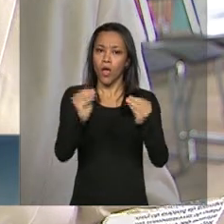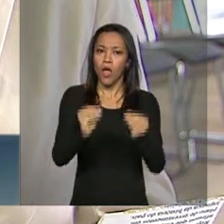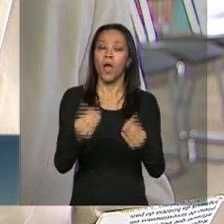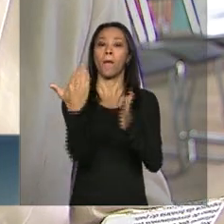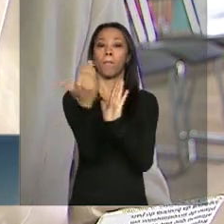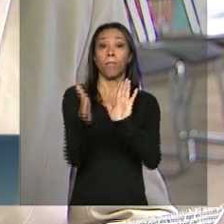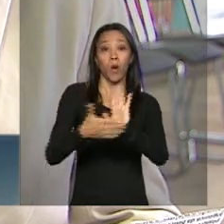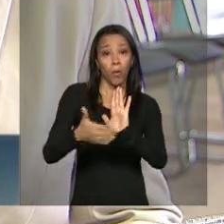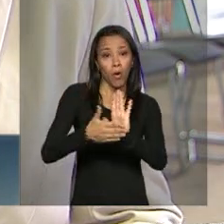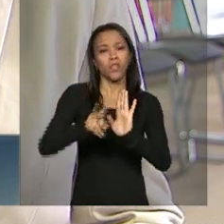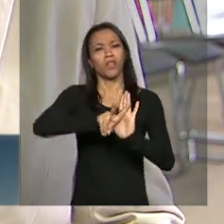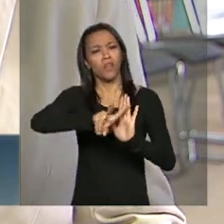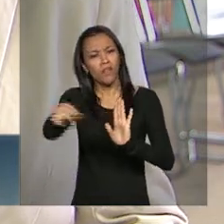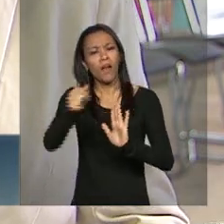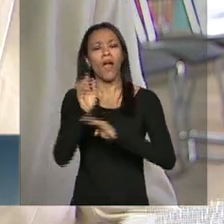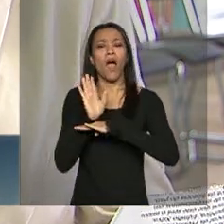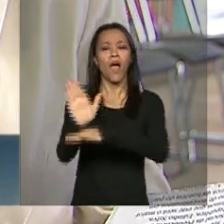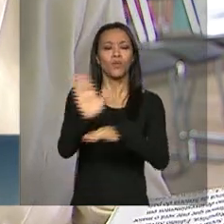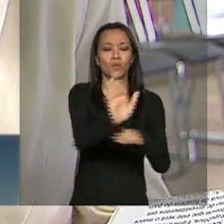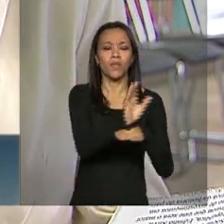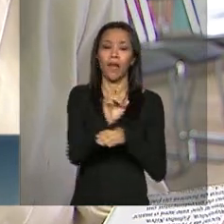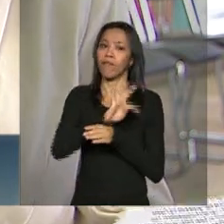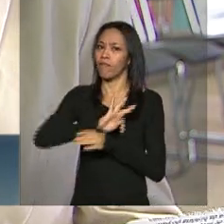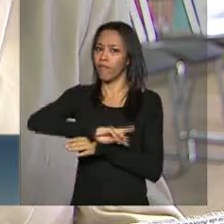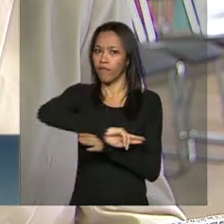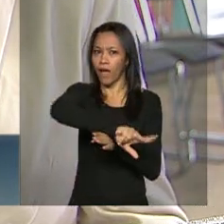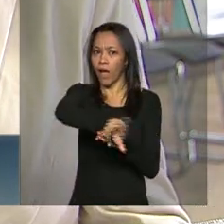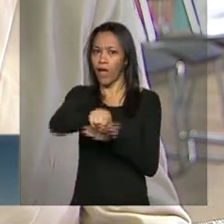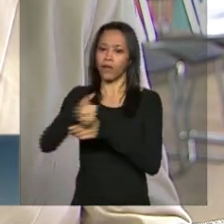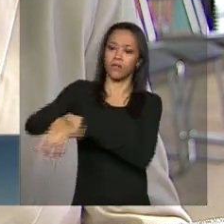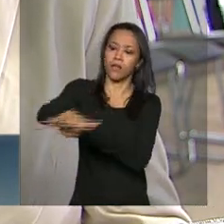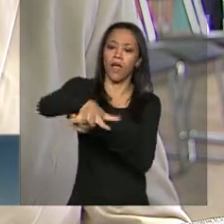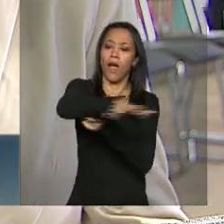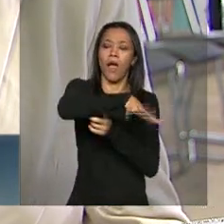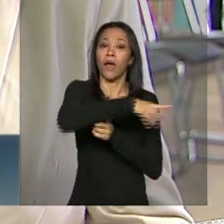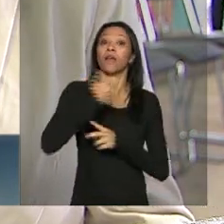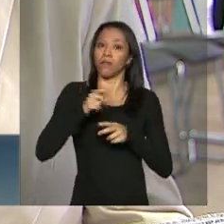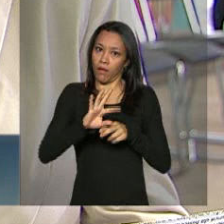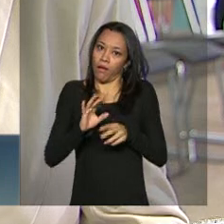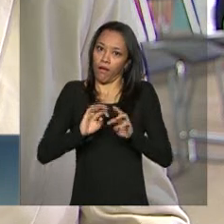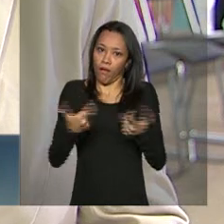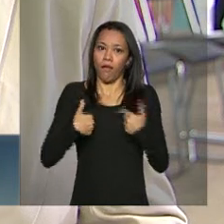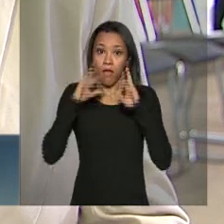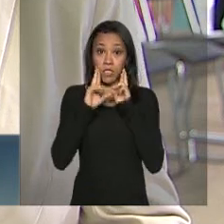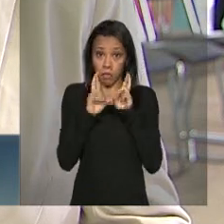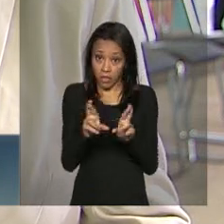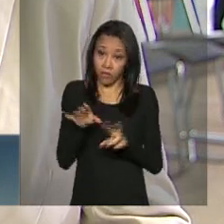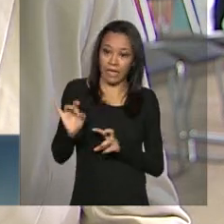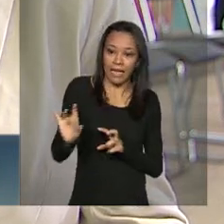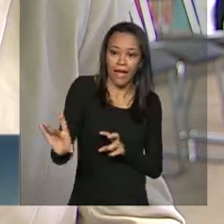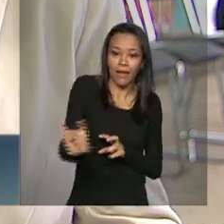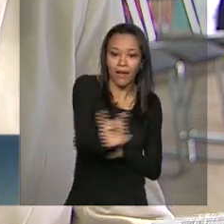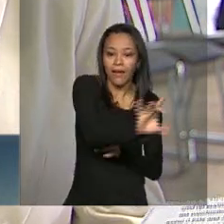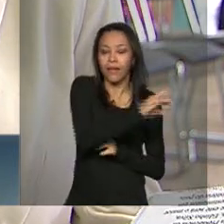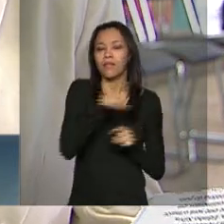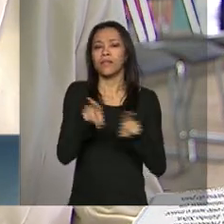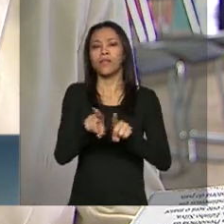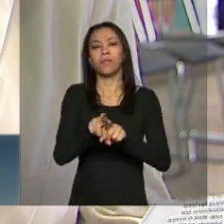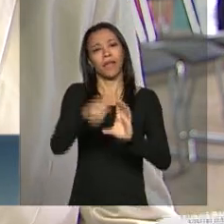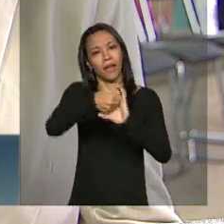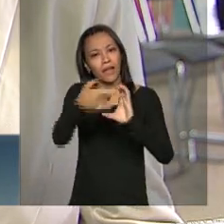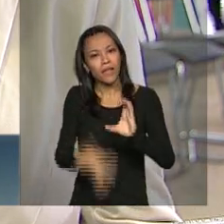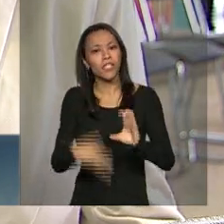vão viabilizar todo o plano de investimentos, respeitando a capacidade de cada setor e as características da